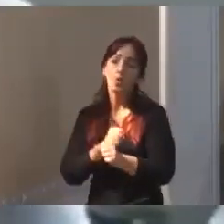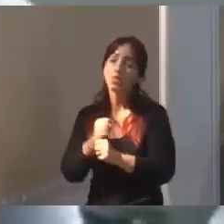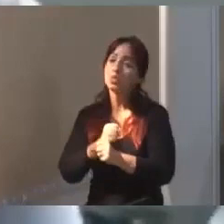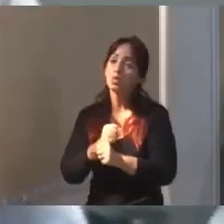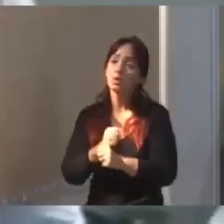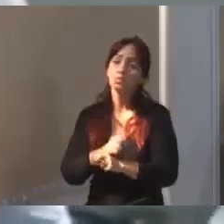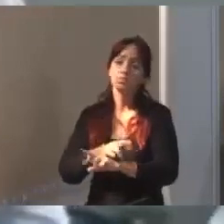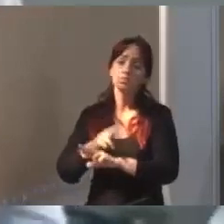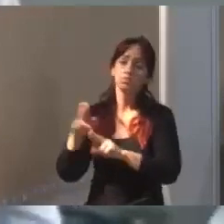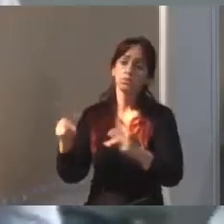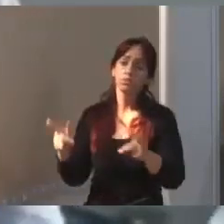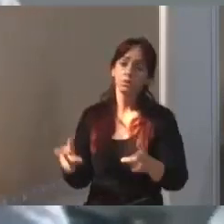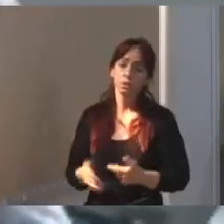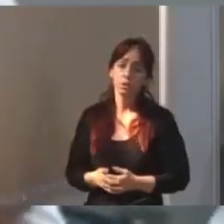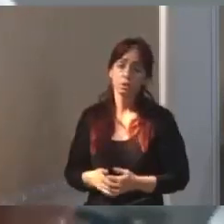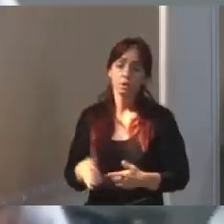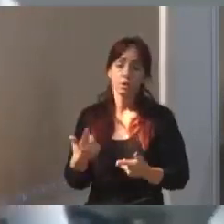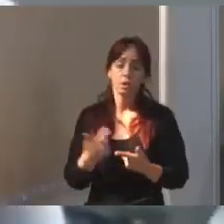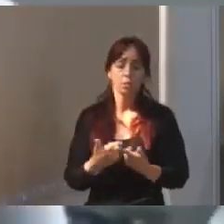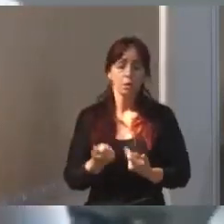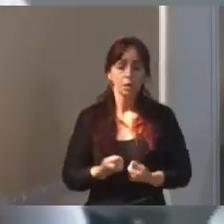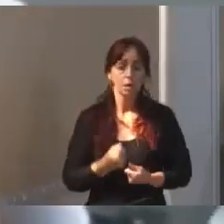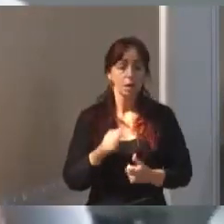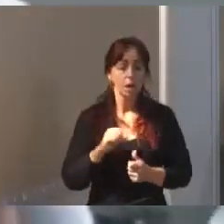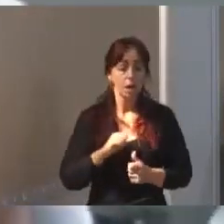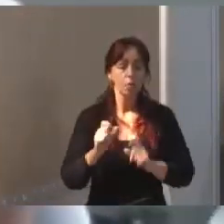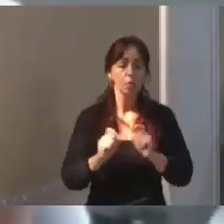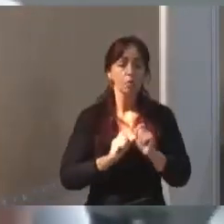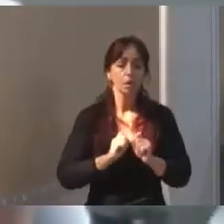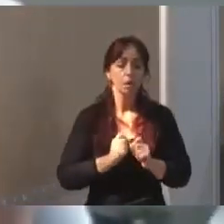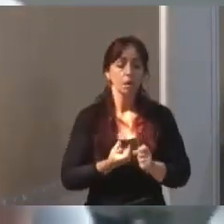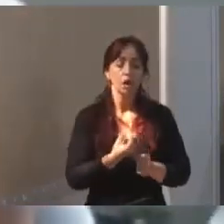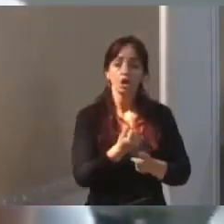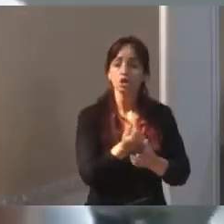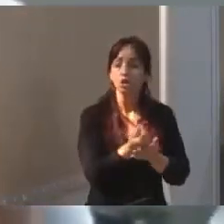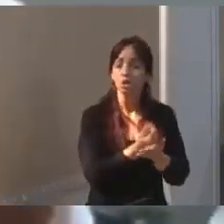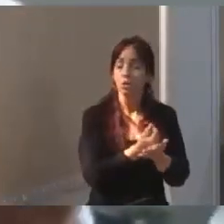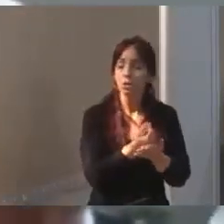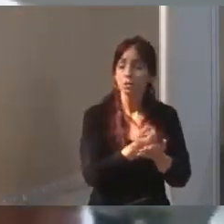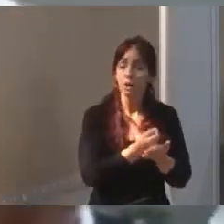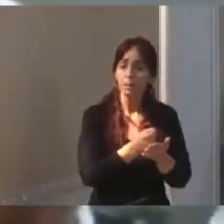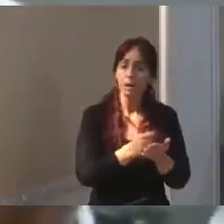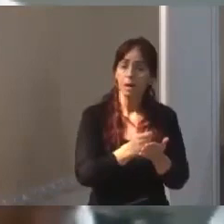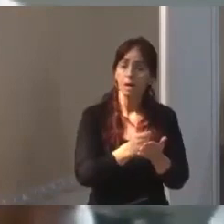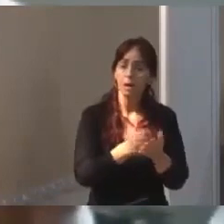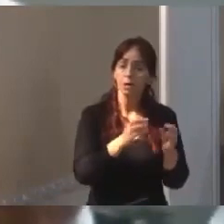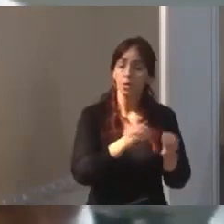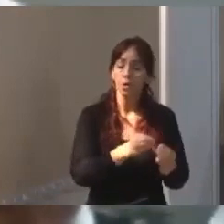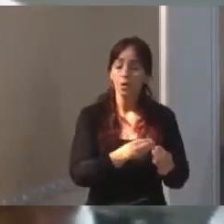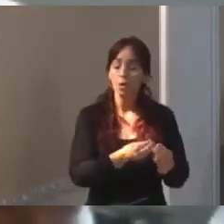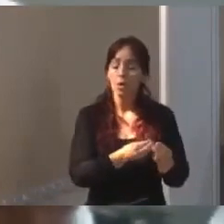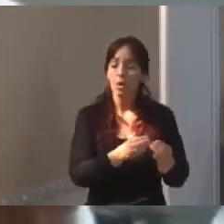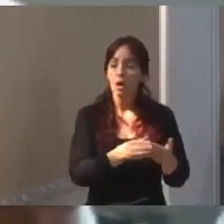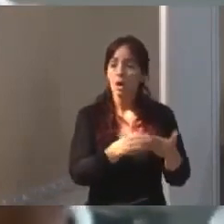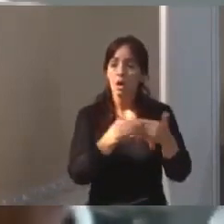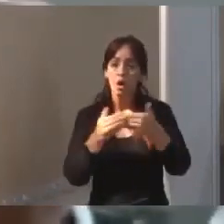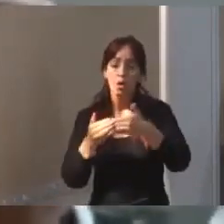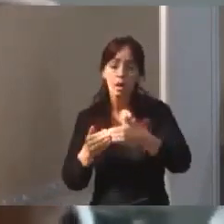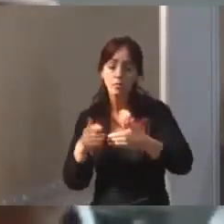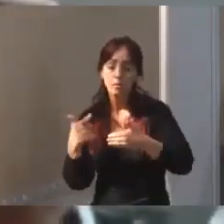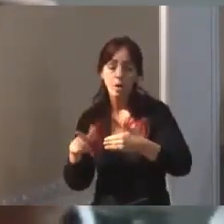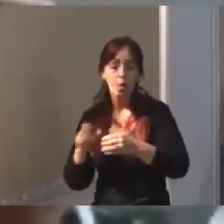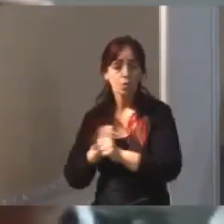Porque eu não trago dinheiro de um ano para o outro no orçamento. Então, como o senhor bem disse, o ano de